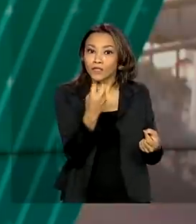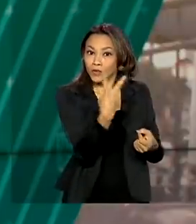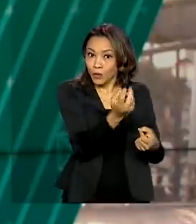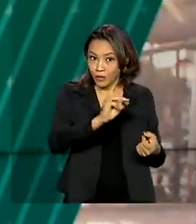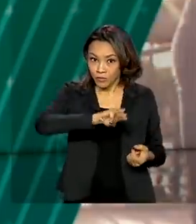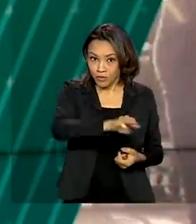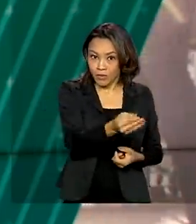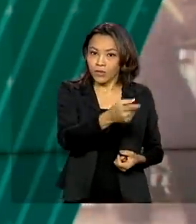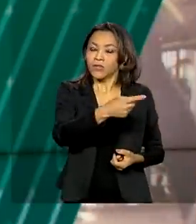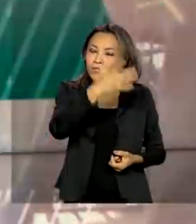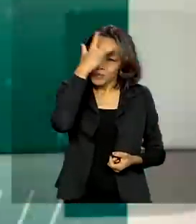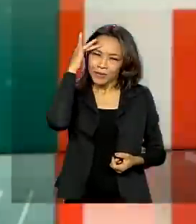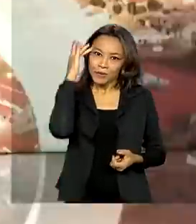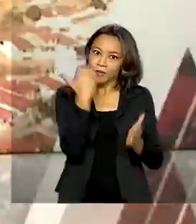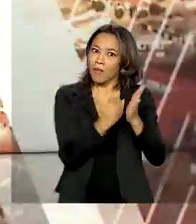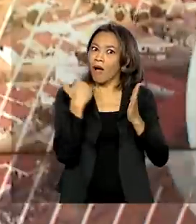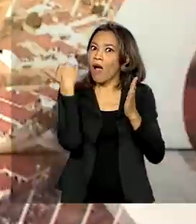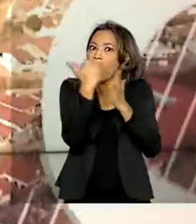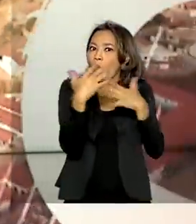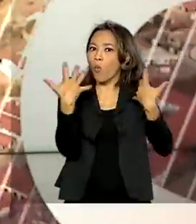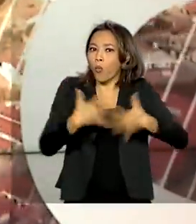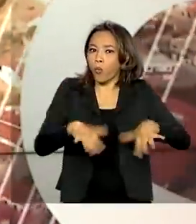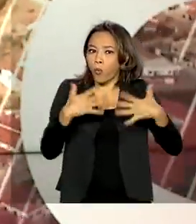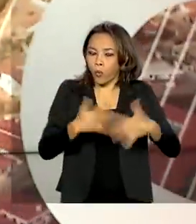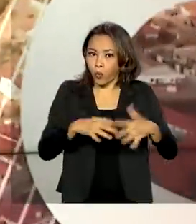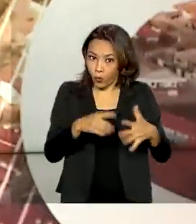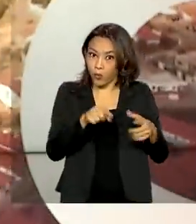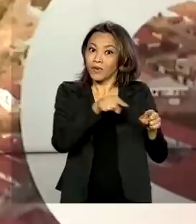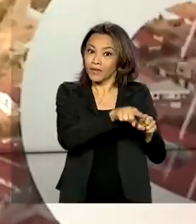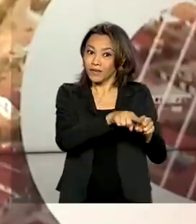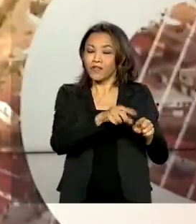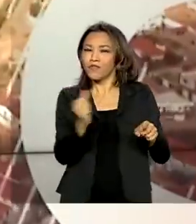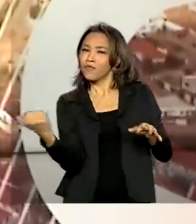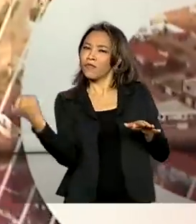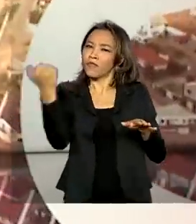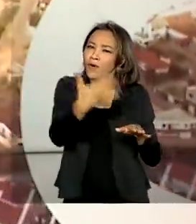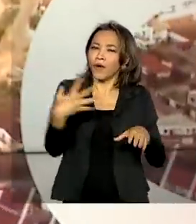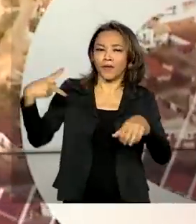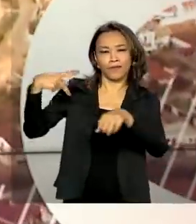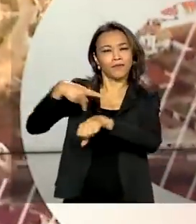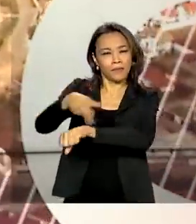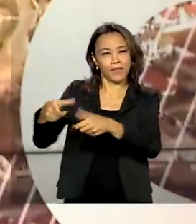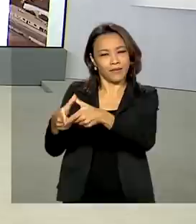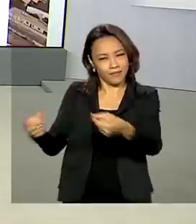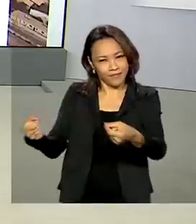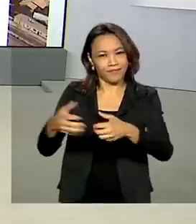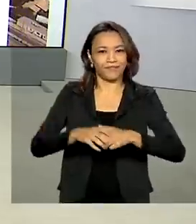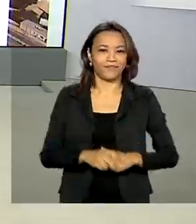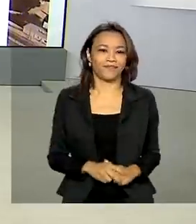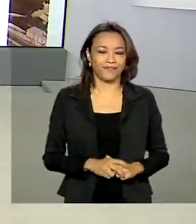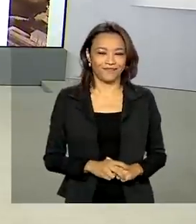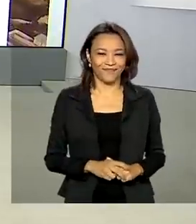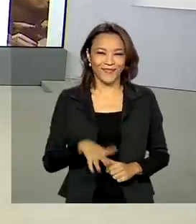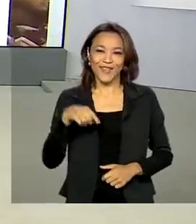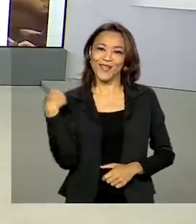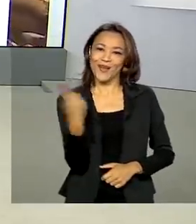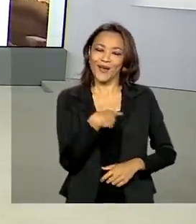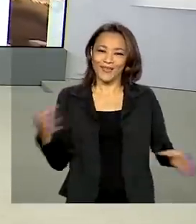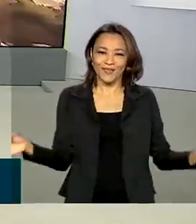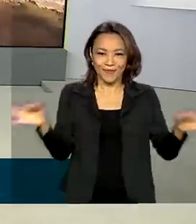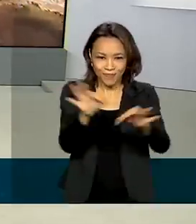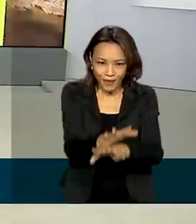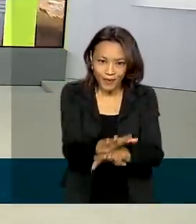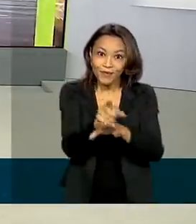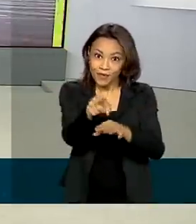milhões de pessoas, a maior população de origem nipônica fora do país asiático. O Brasil em Dia